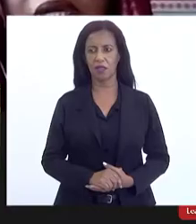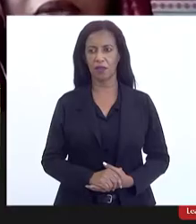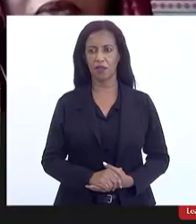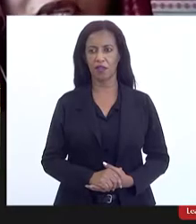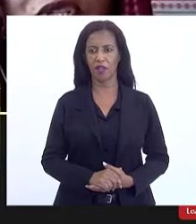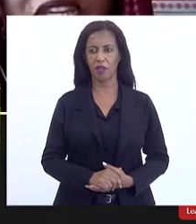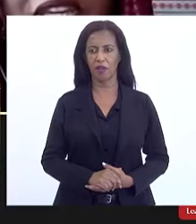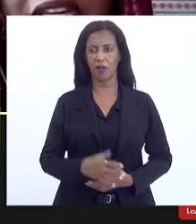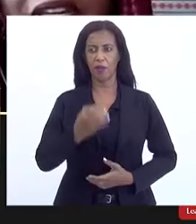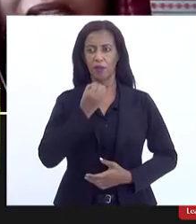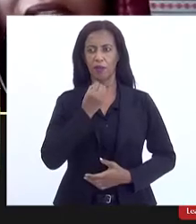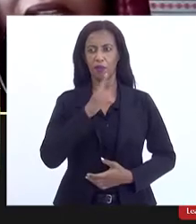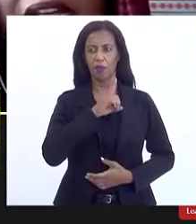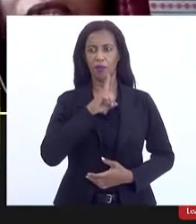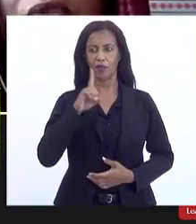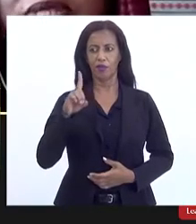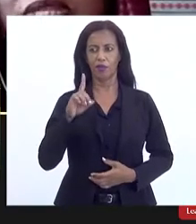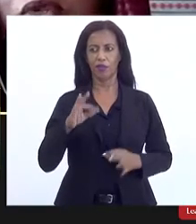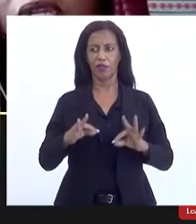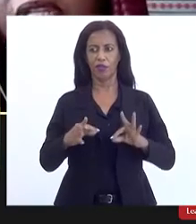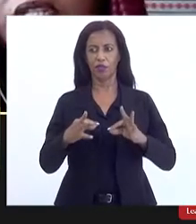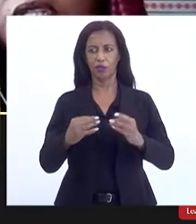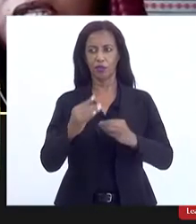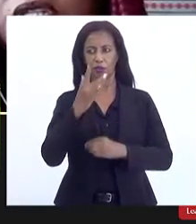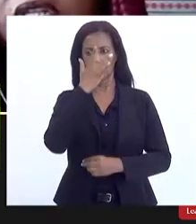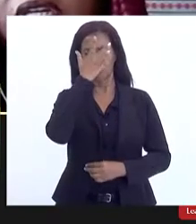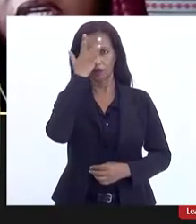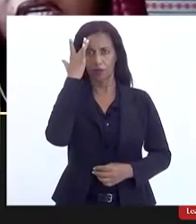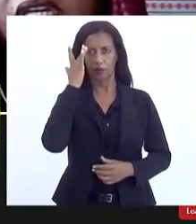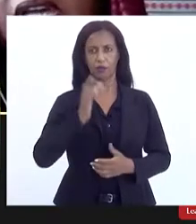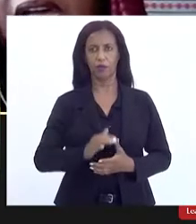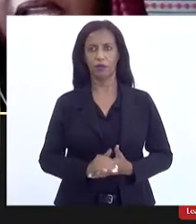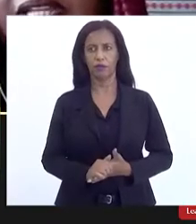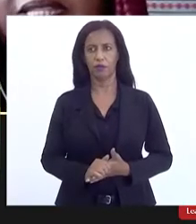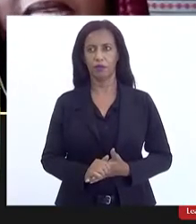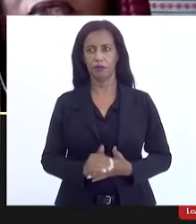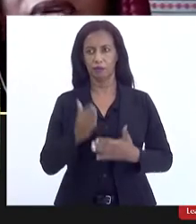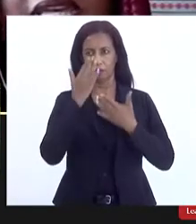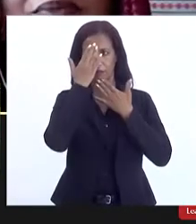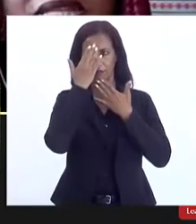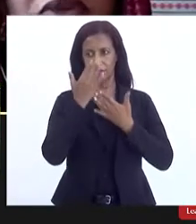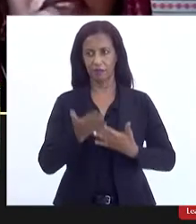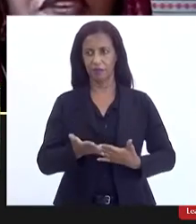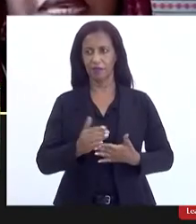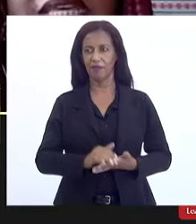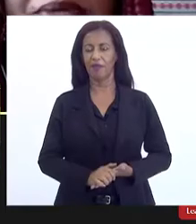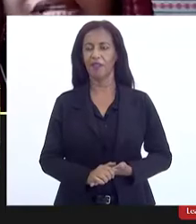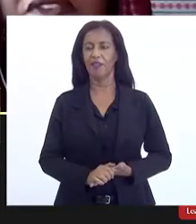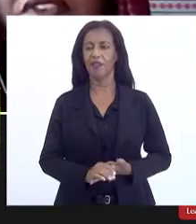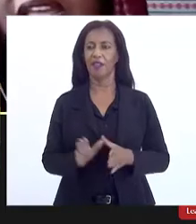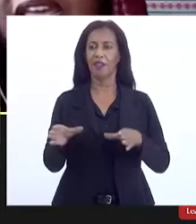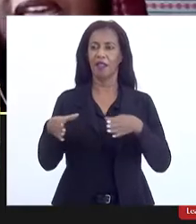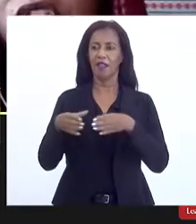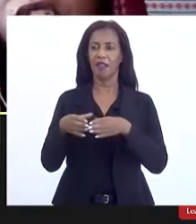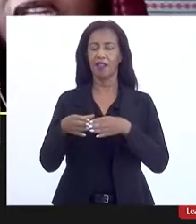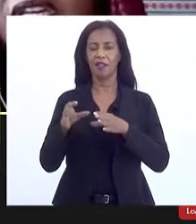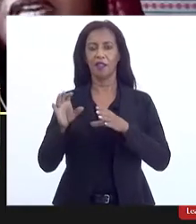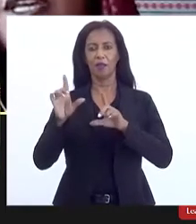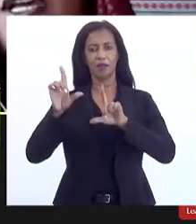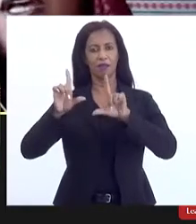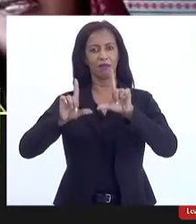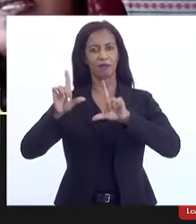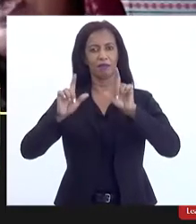Bom dia a todos e todas, agradecendo mais uma vez a equipe da TV Alerj,